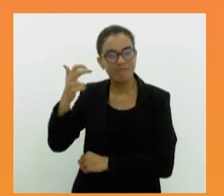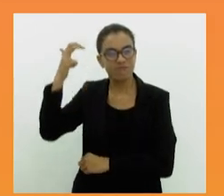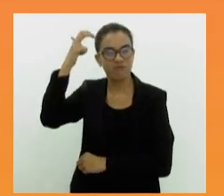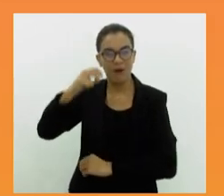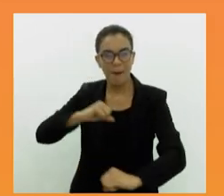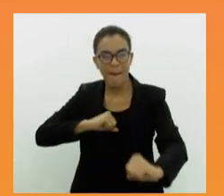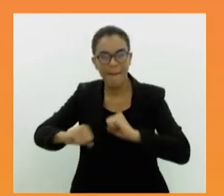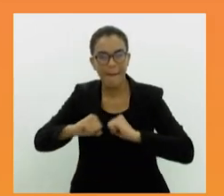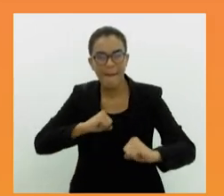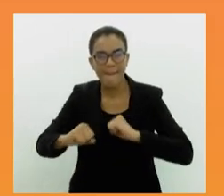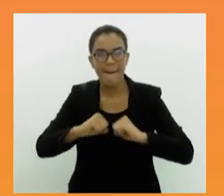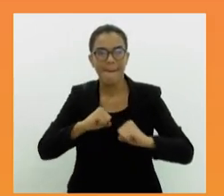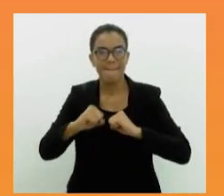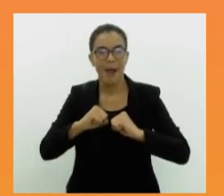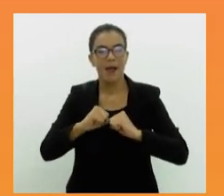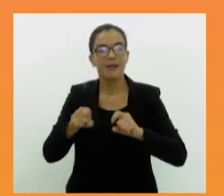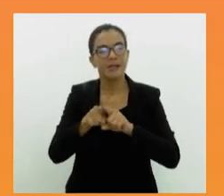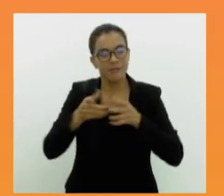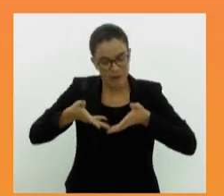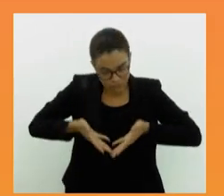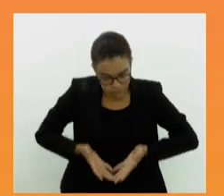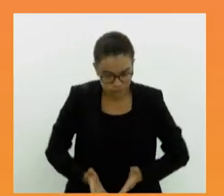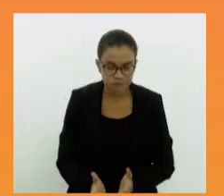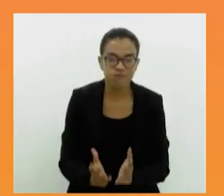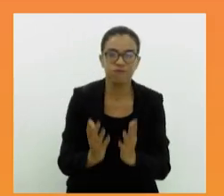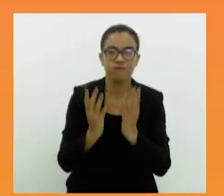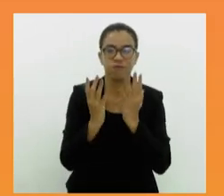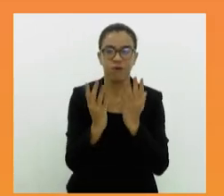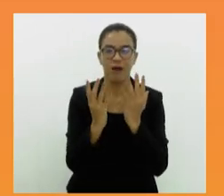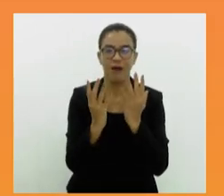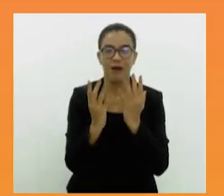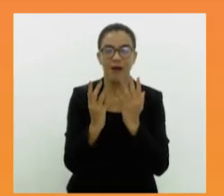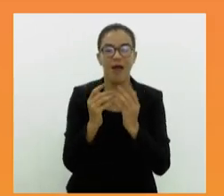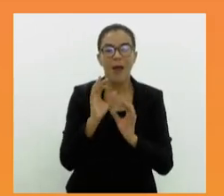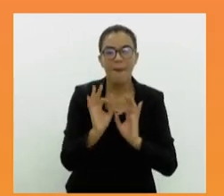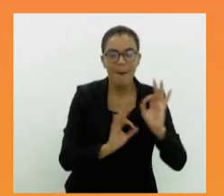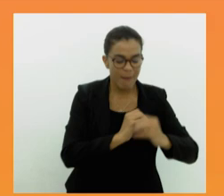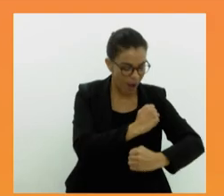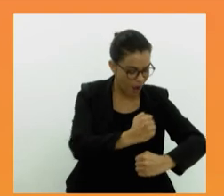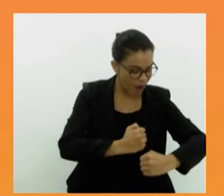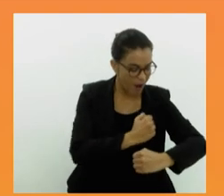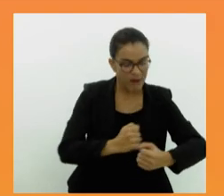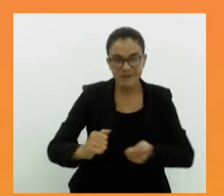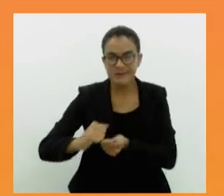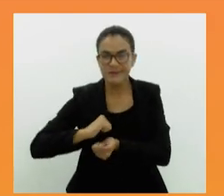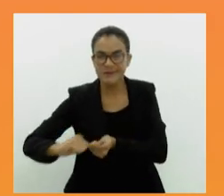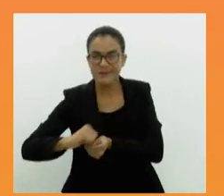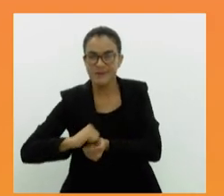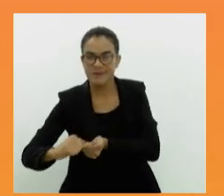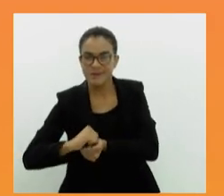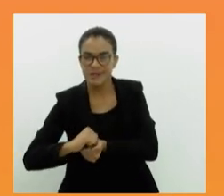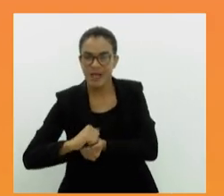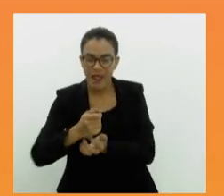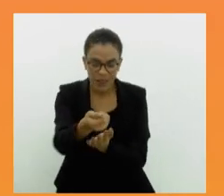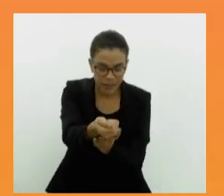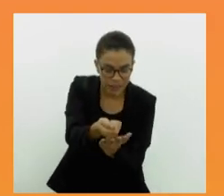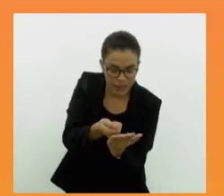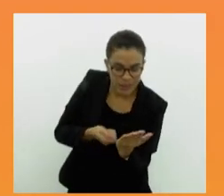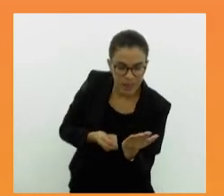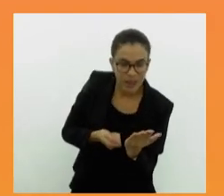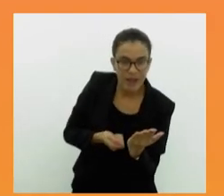militantes e provedoras, representadas pelas quituteiras, pelas lavadeiras, compositoras,